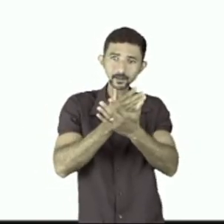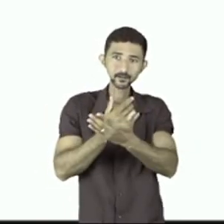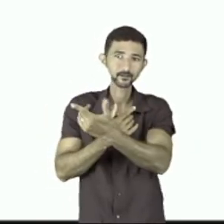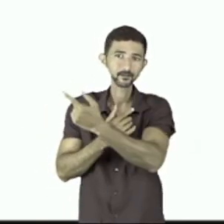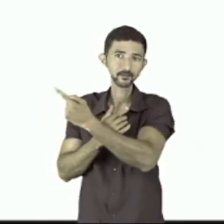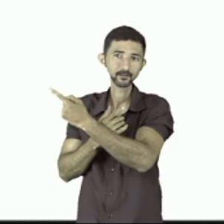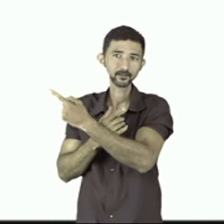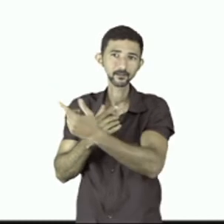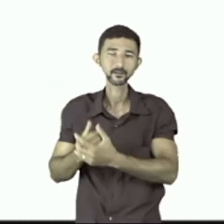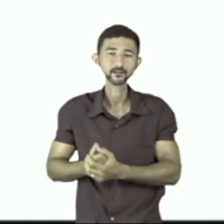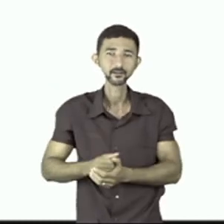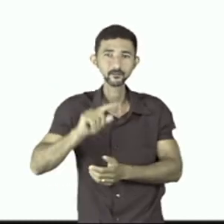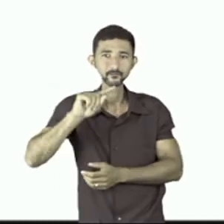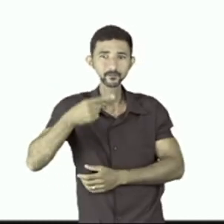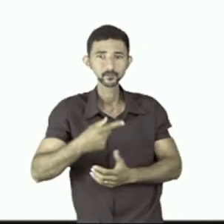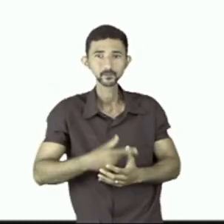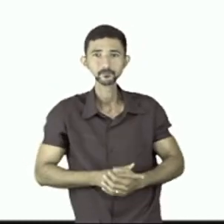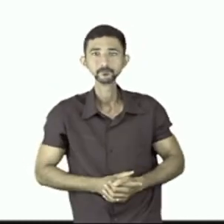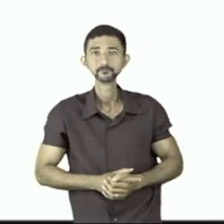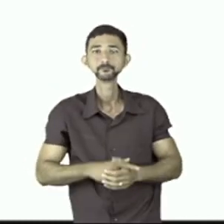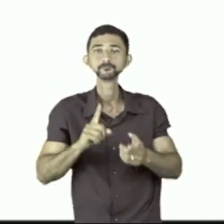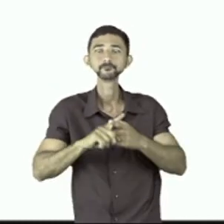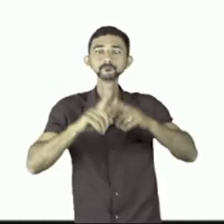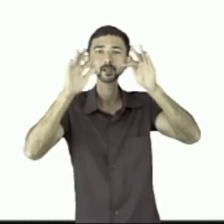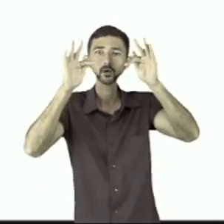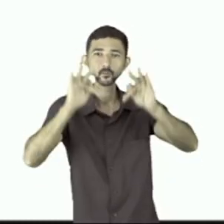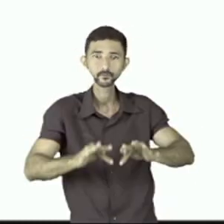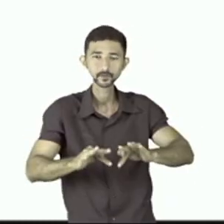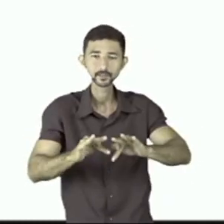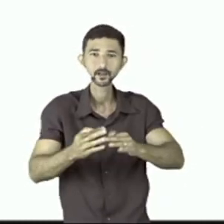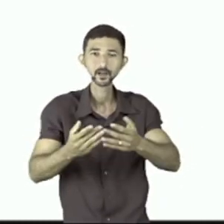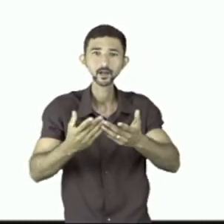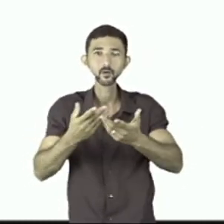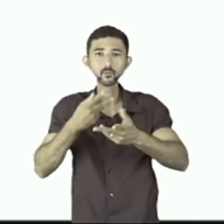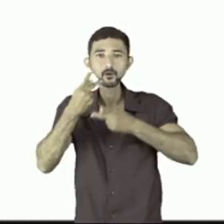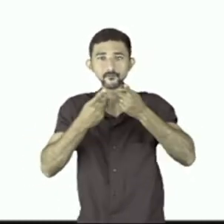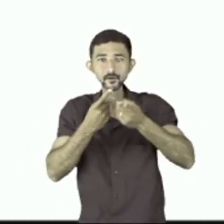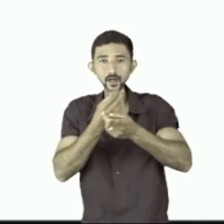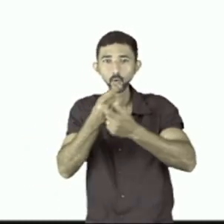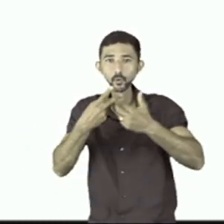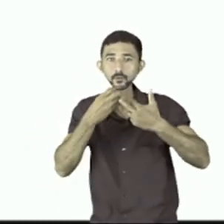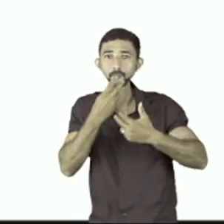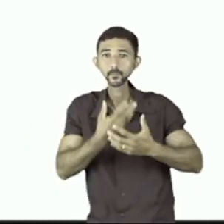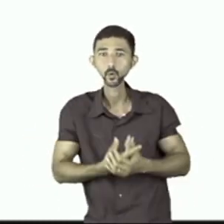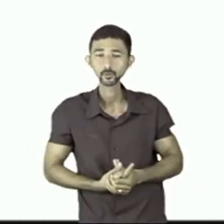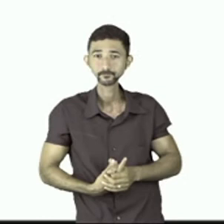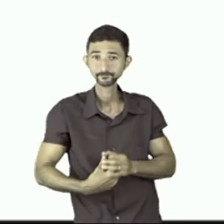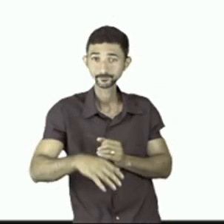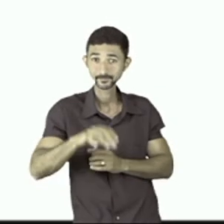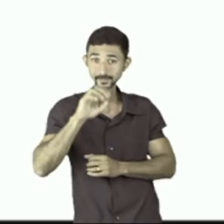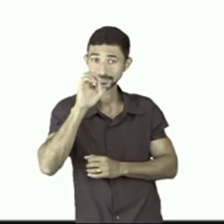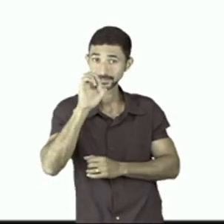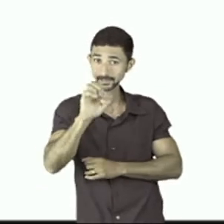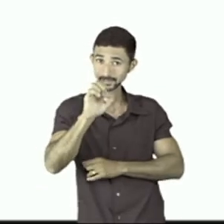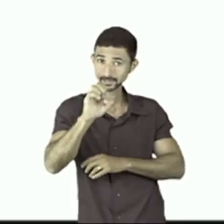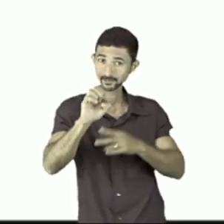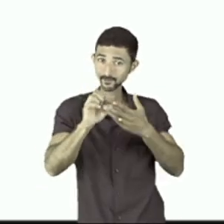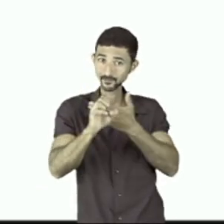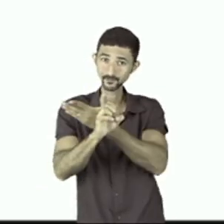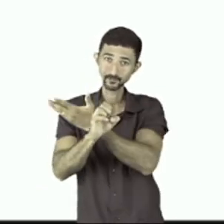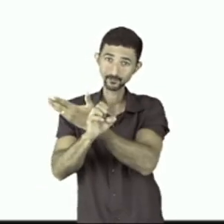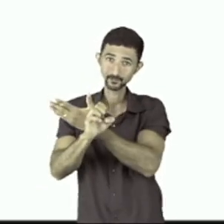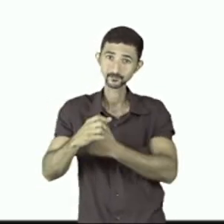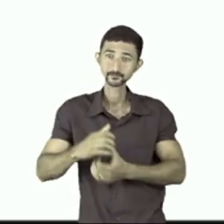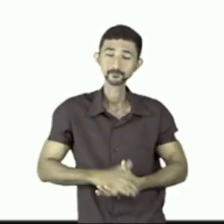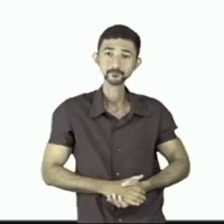por uma vírgula e aí quando eu termino os elogios eu uso um E está vendo marcadinho aqui eu apontando